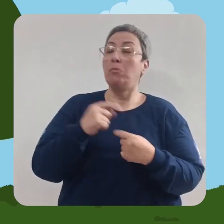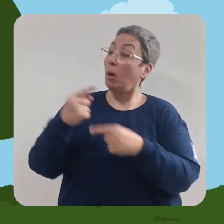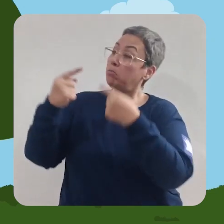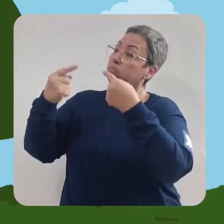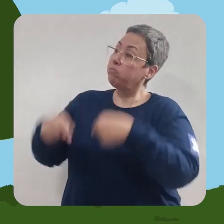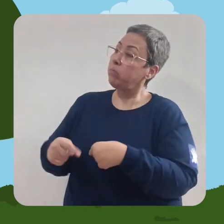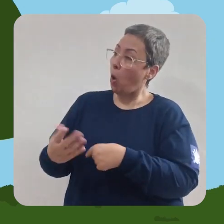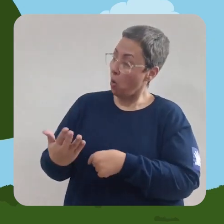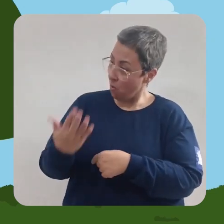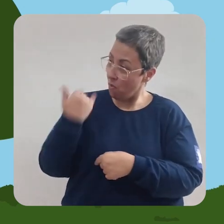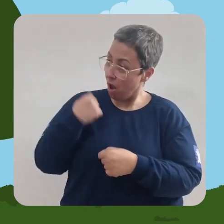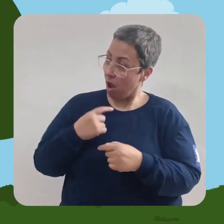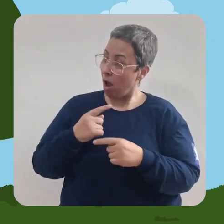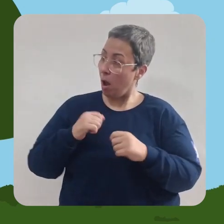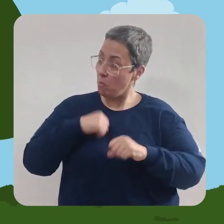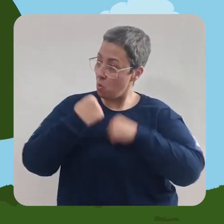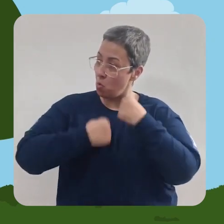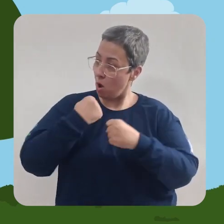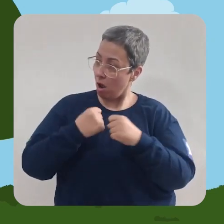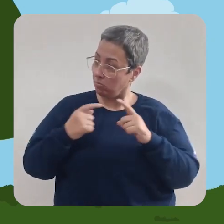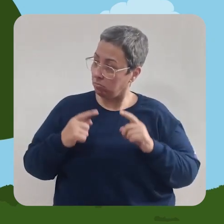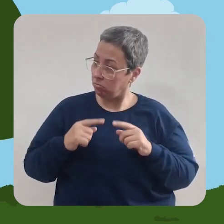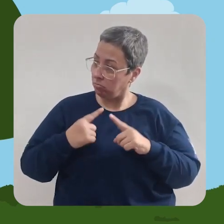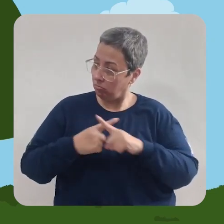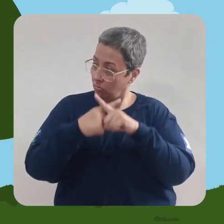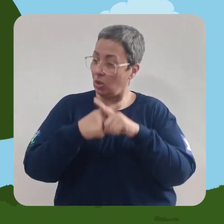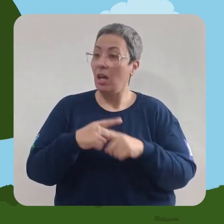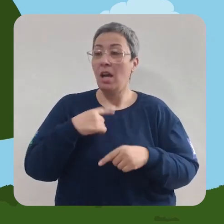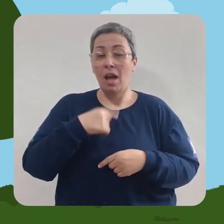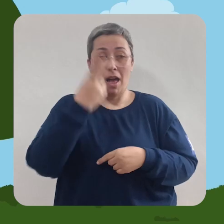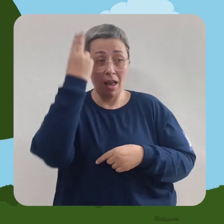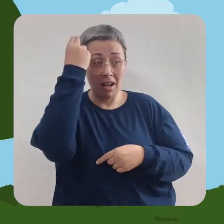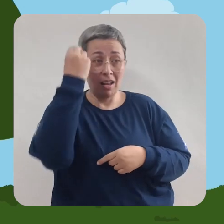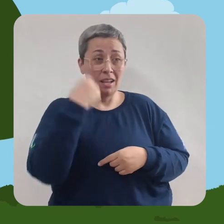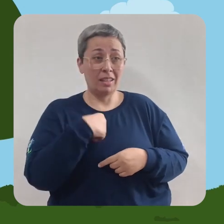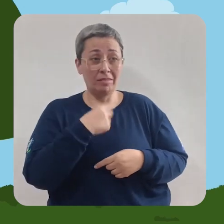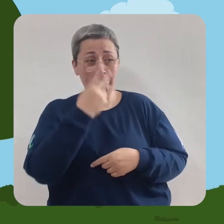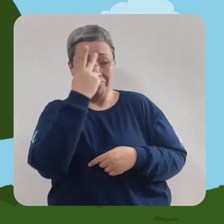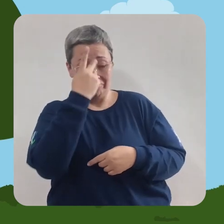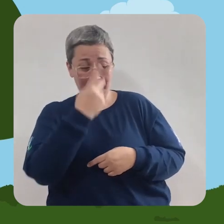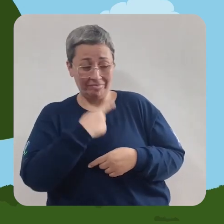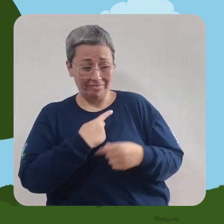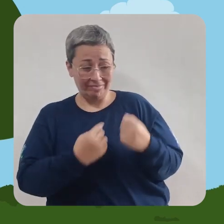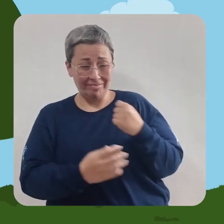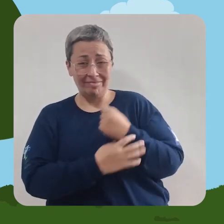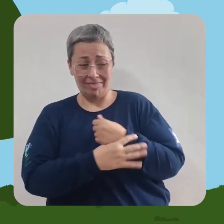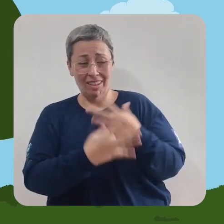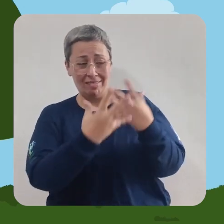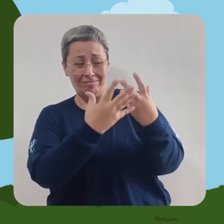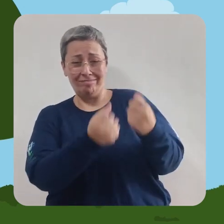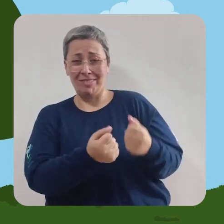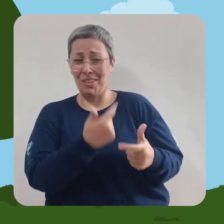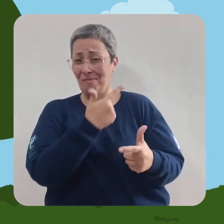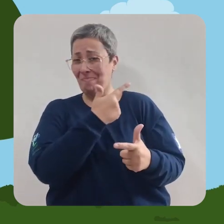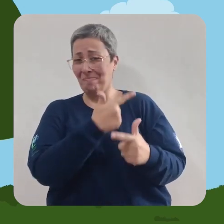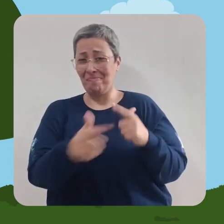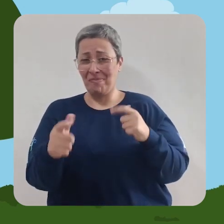desafiou a lebre para uma corrida. A lebre, muito segura de si, aceitou